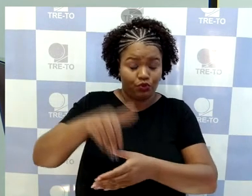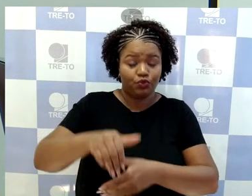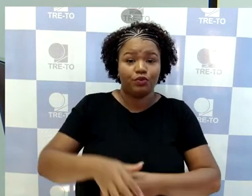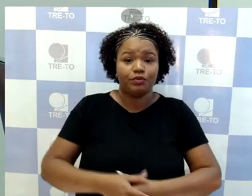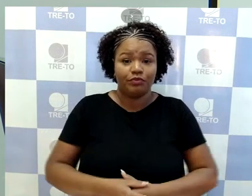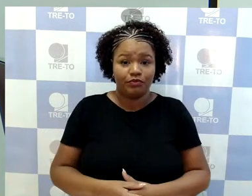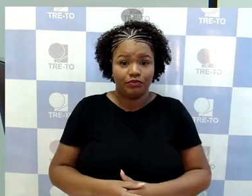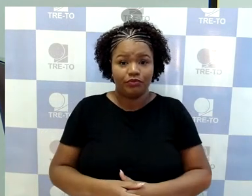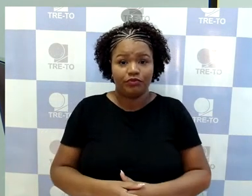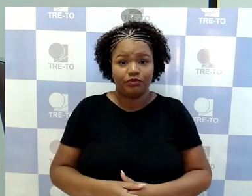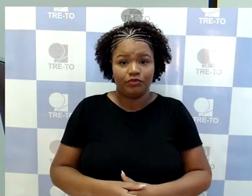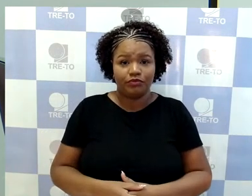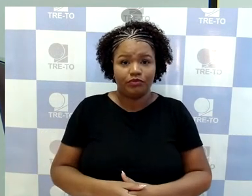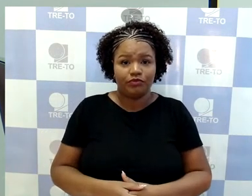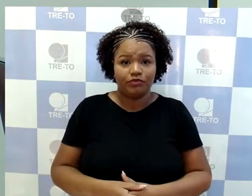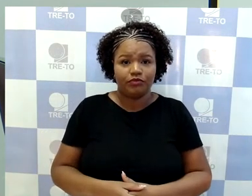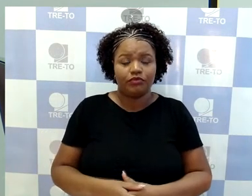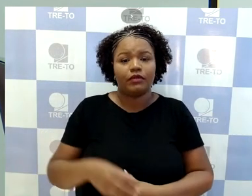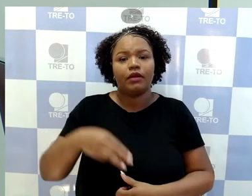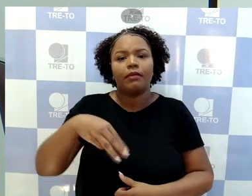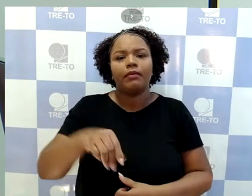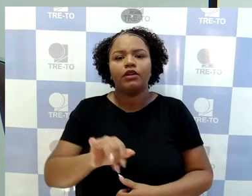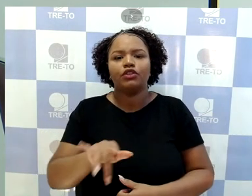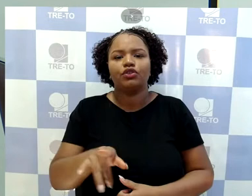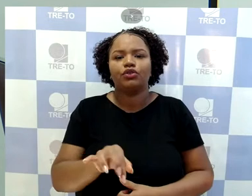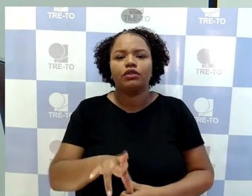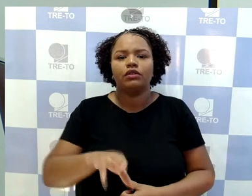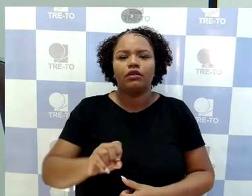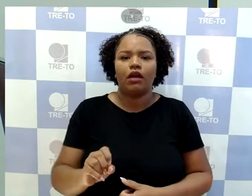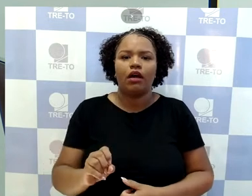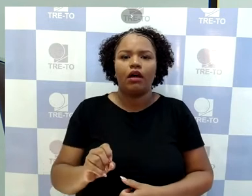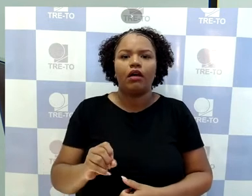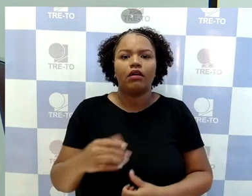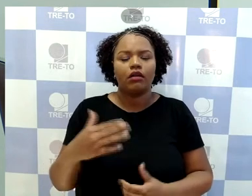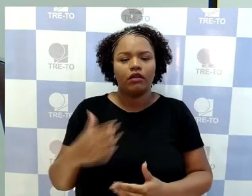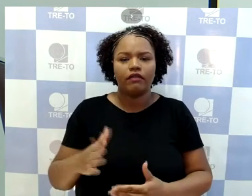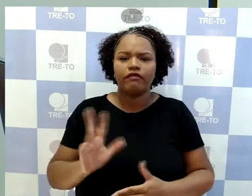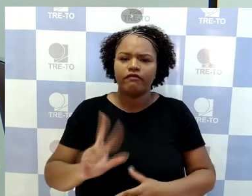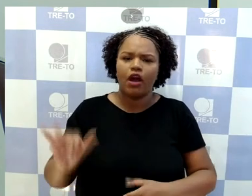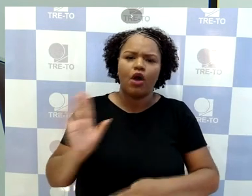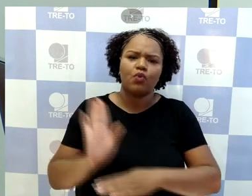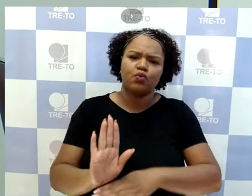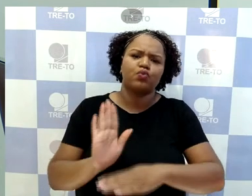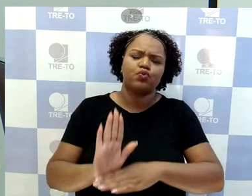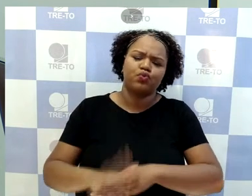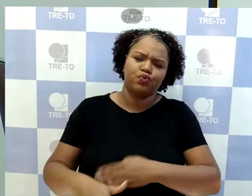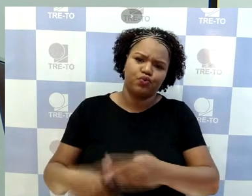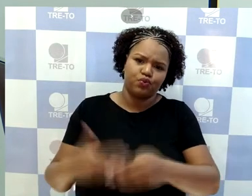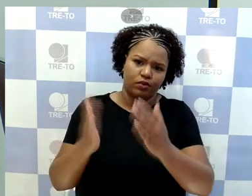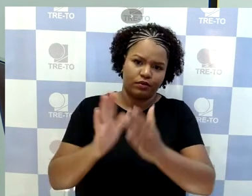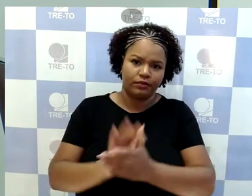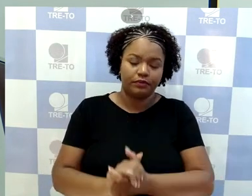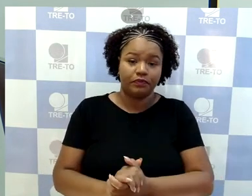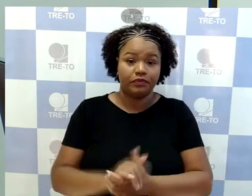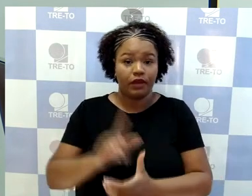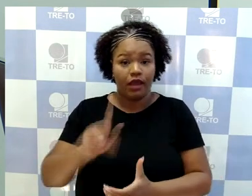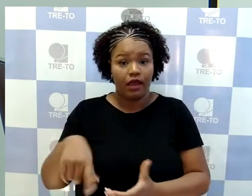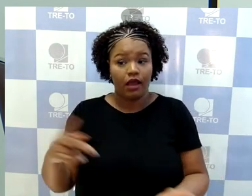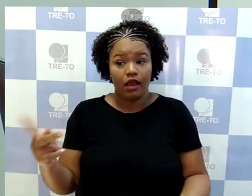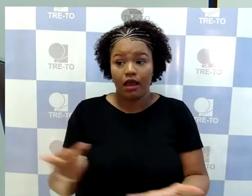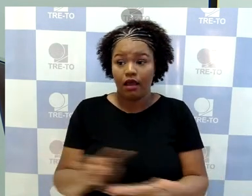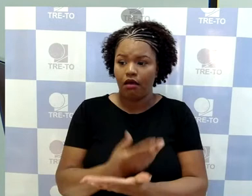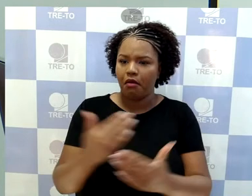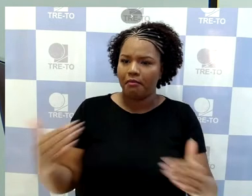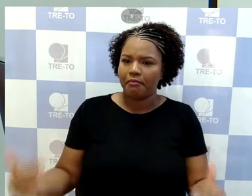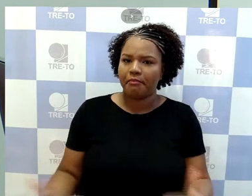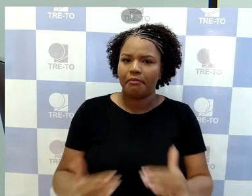majoritária e proporcional que muito contribuirá. Então, são situações que venham ao encontro das